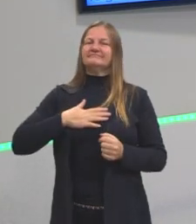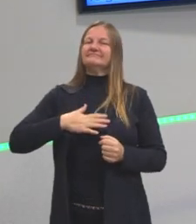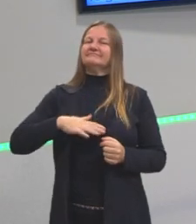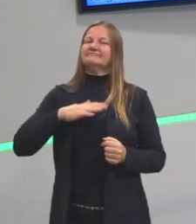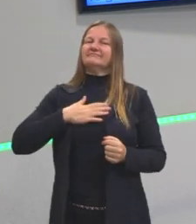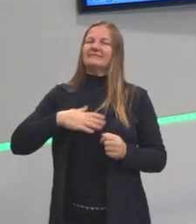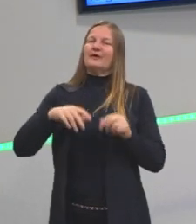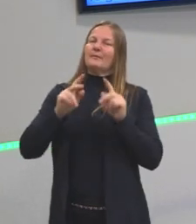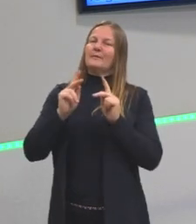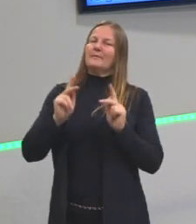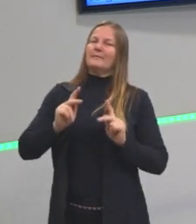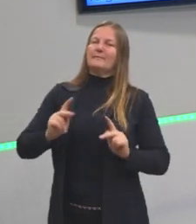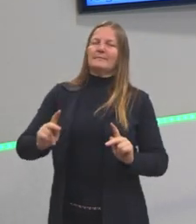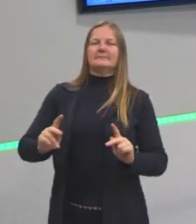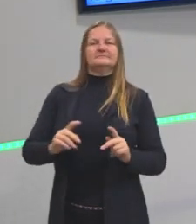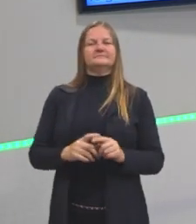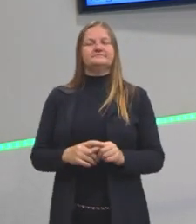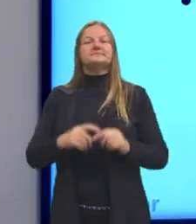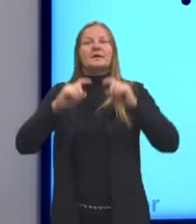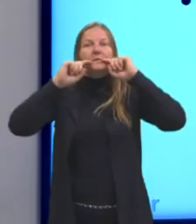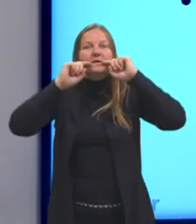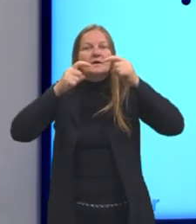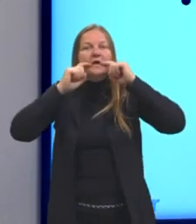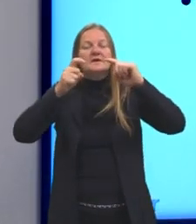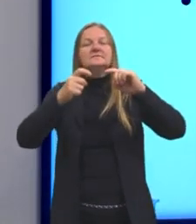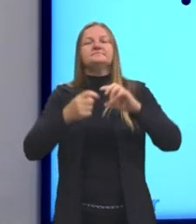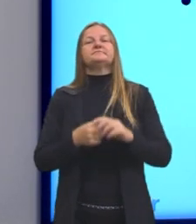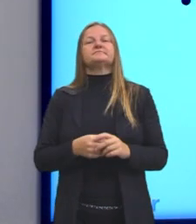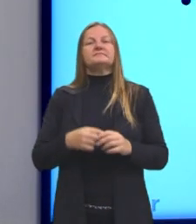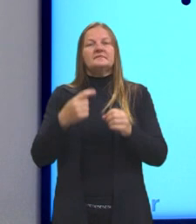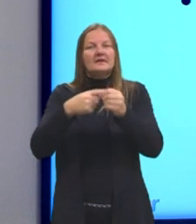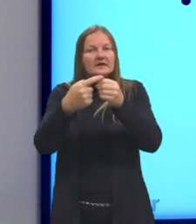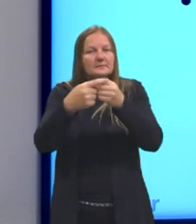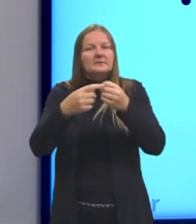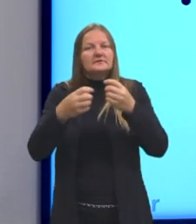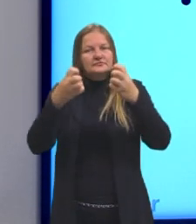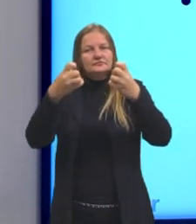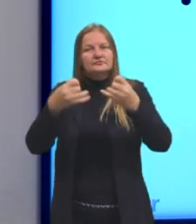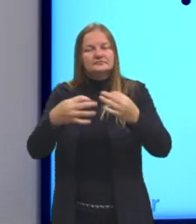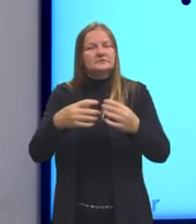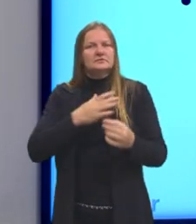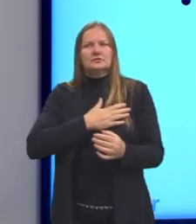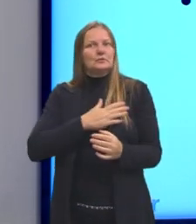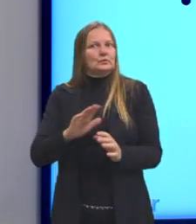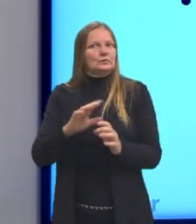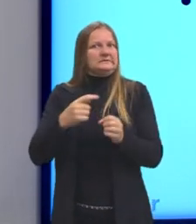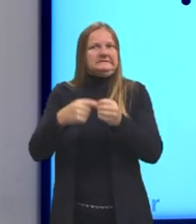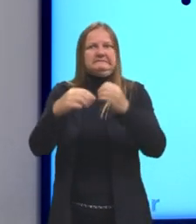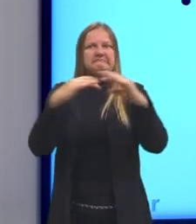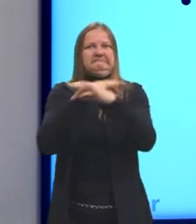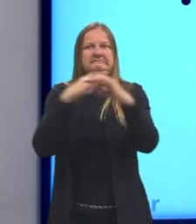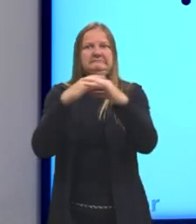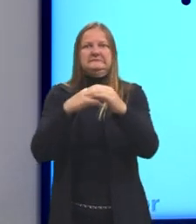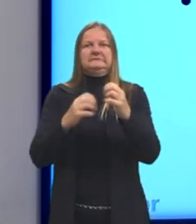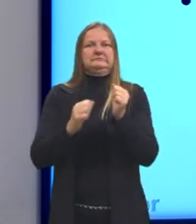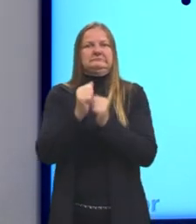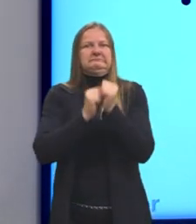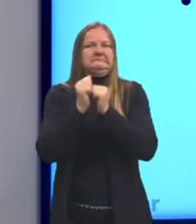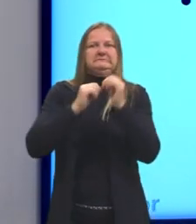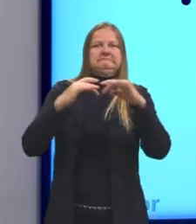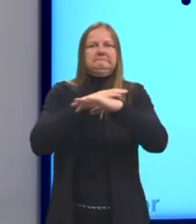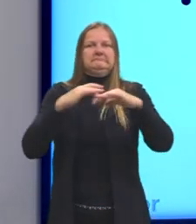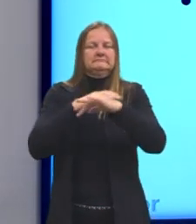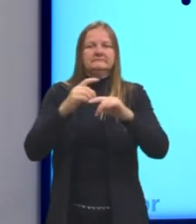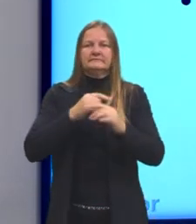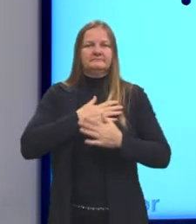O que mais que a gente tem ali? Crítica à vida nos centros urbanos, que eu acabei de falar. Então, eles não querem mais essa vida lá nos